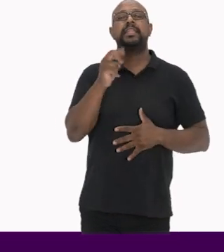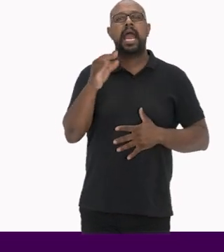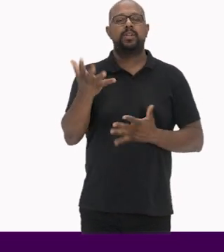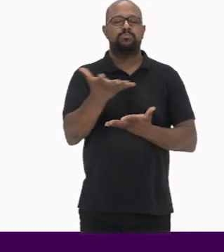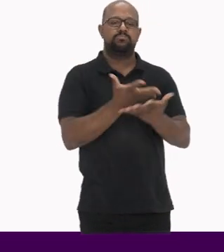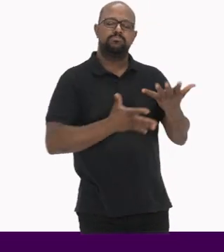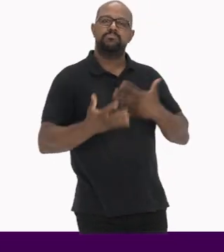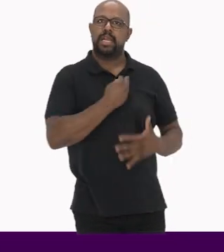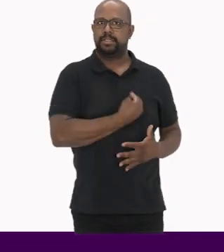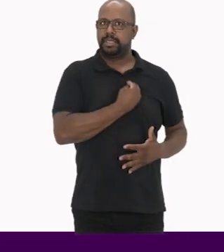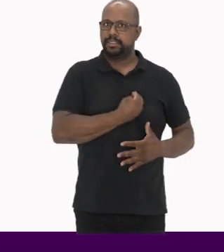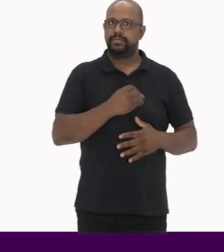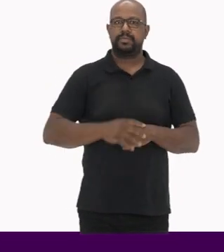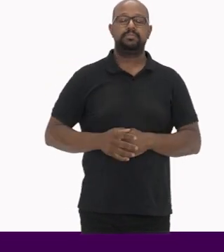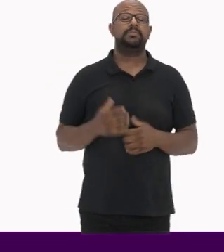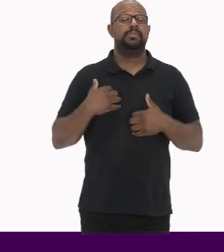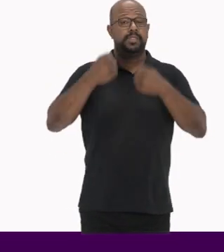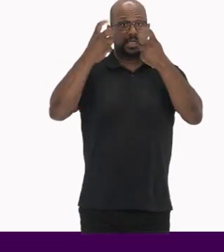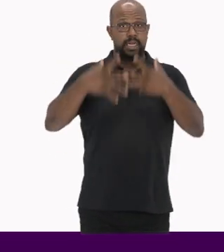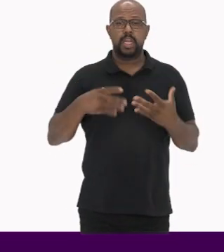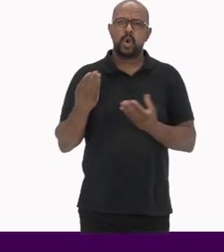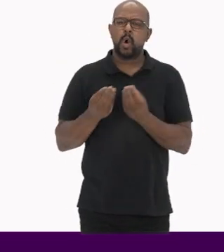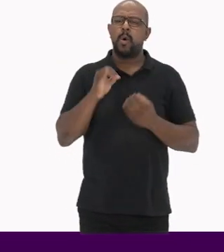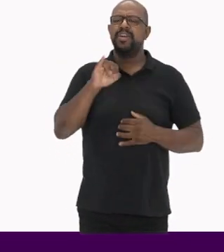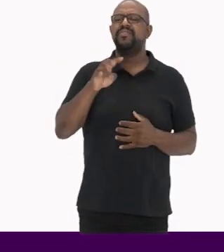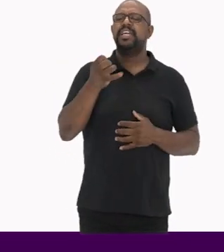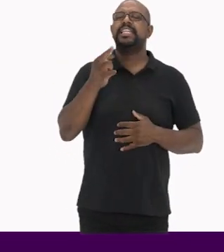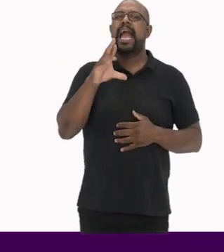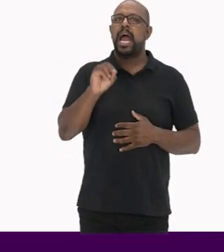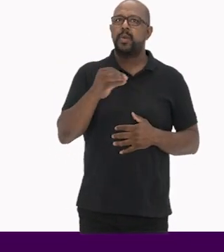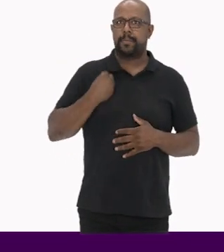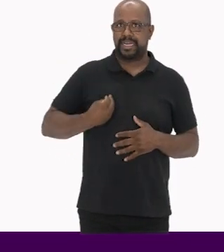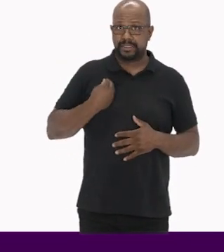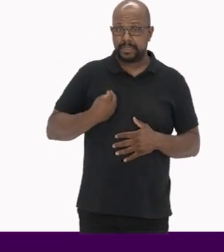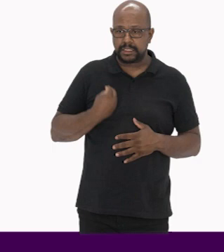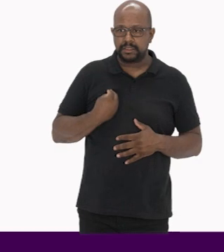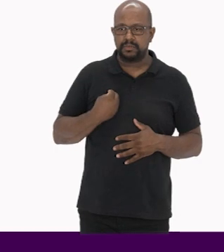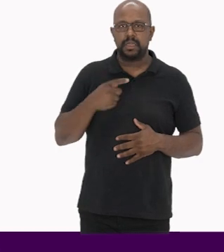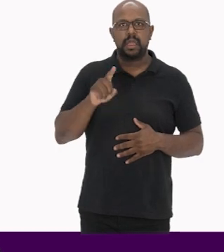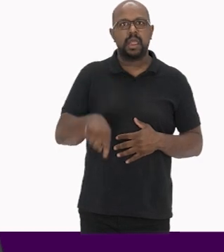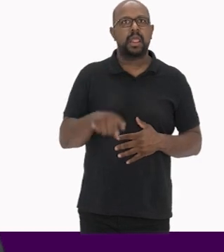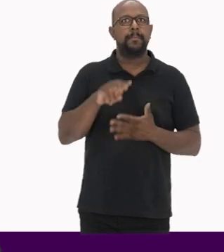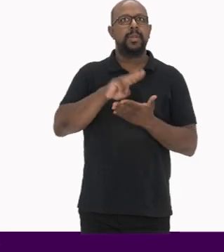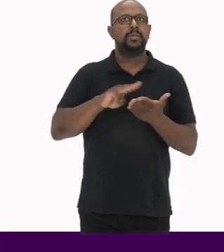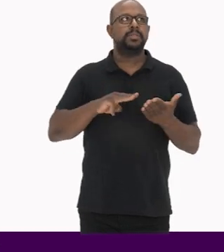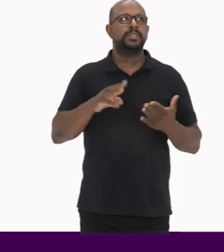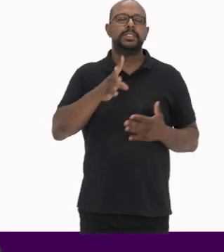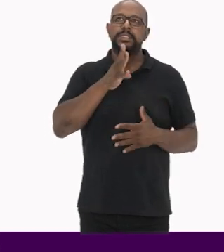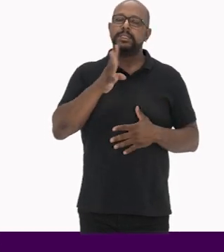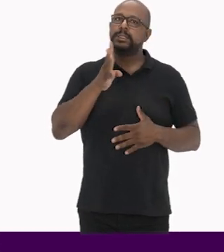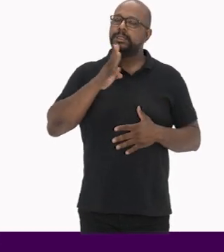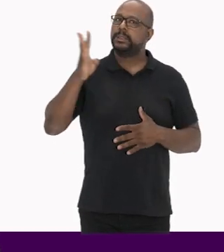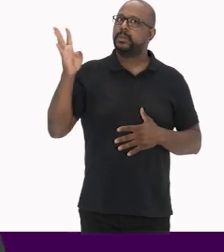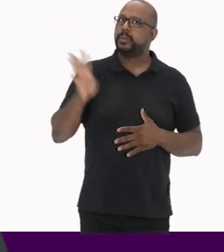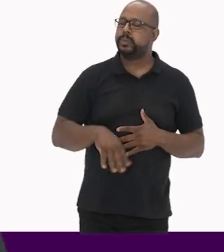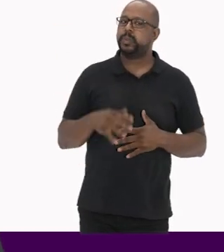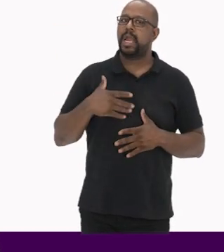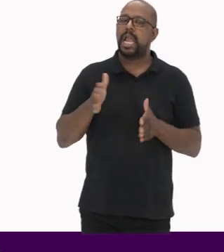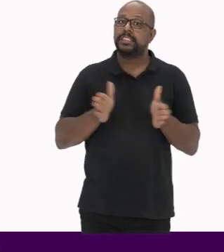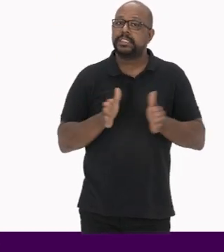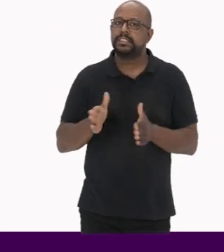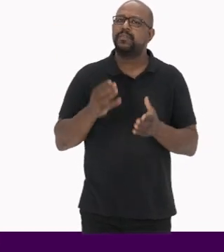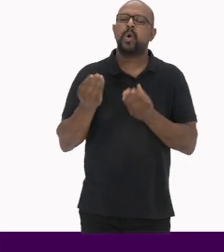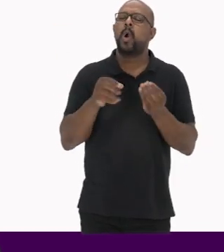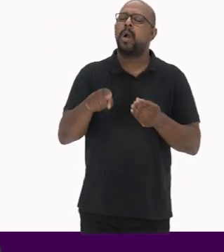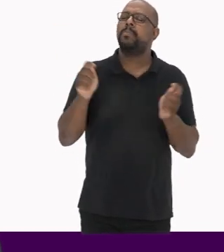participativos Explicarei como o inventário participativo tornou-se uma metodologia conhecida e acessível